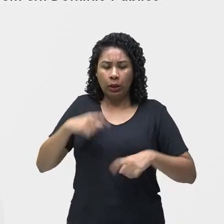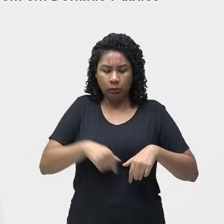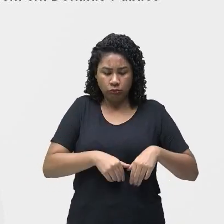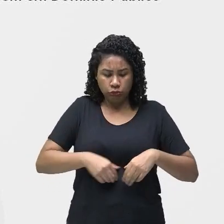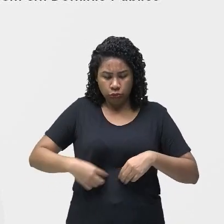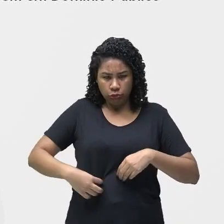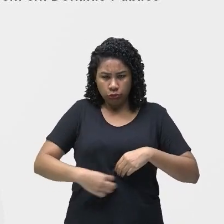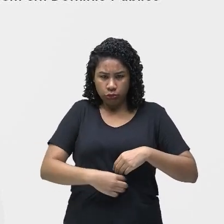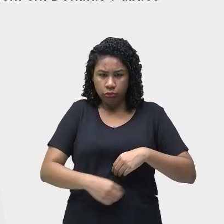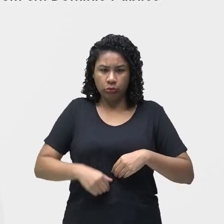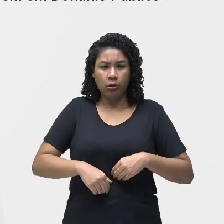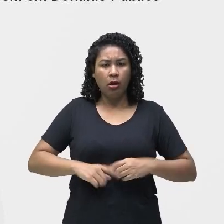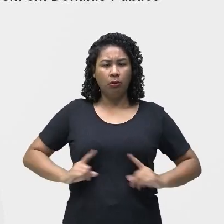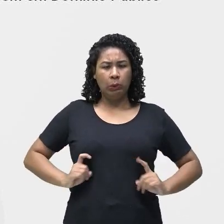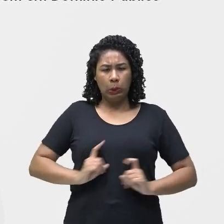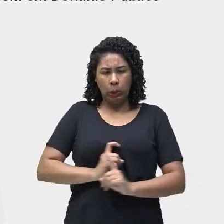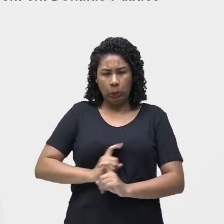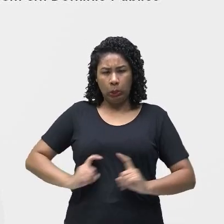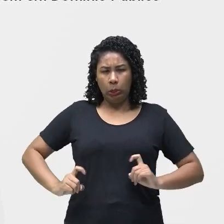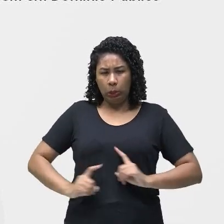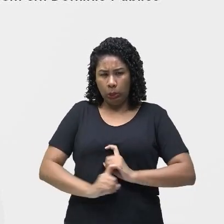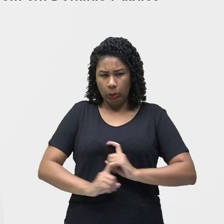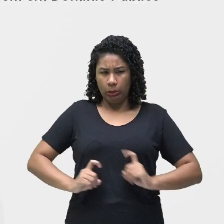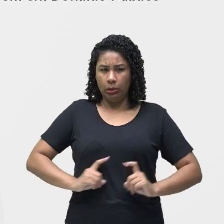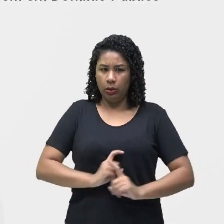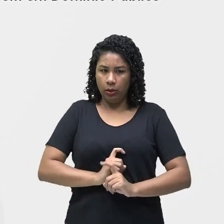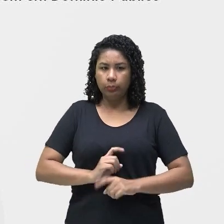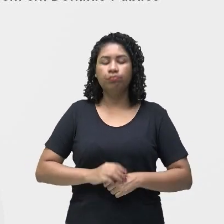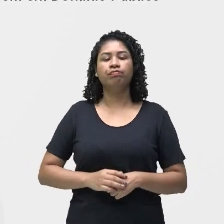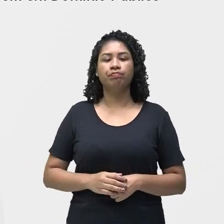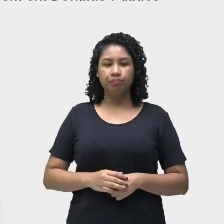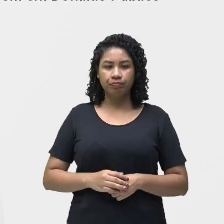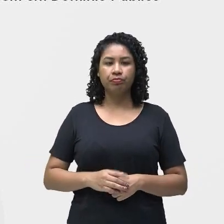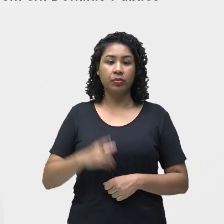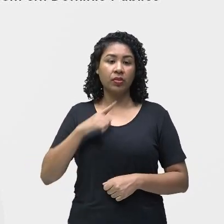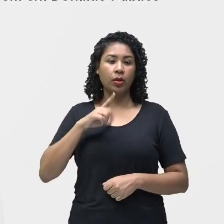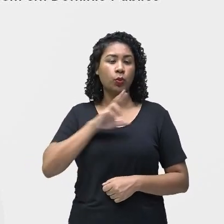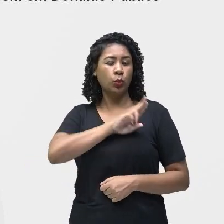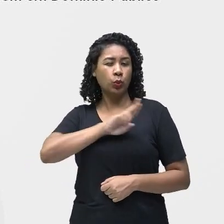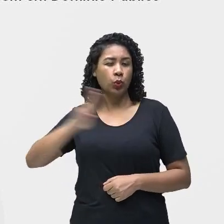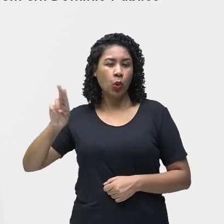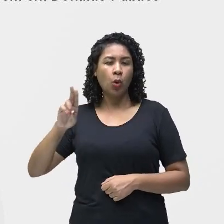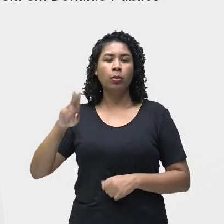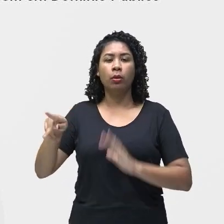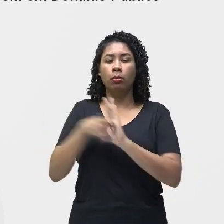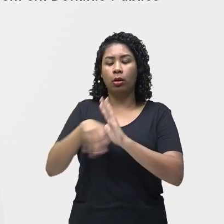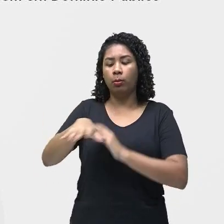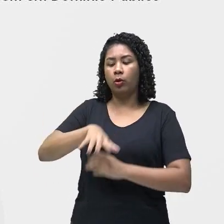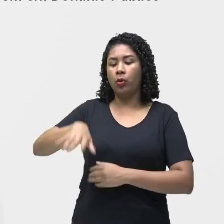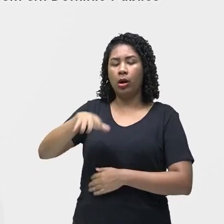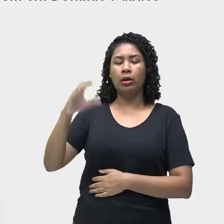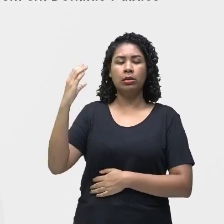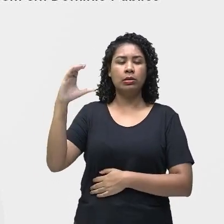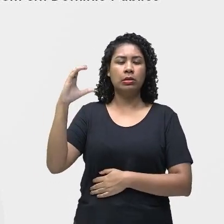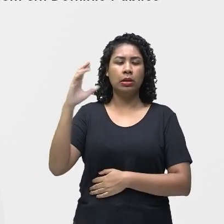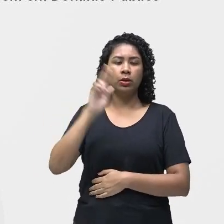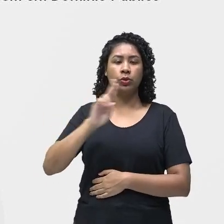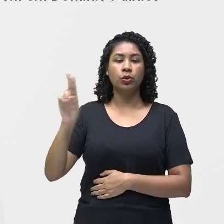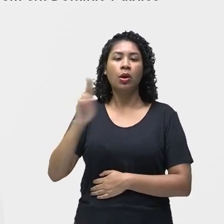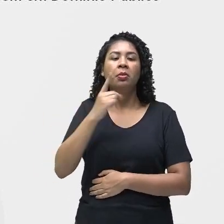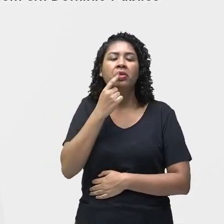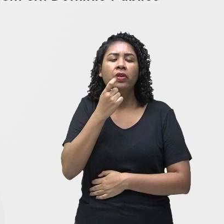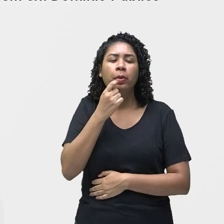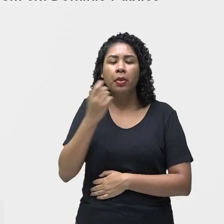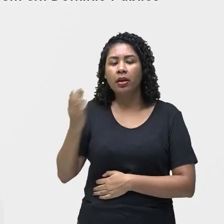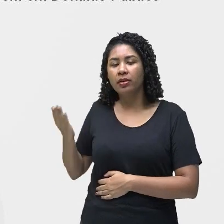um protozoário. O nome científico do agente causador da amebíase é a entamoeba